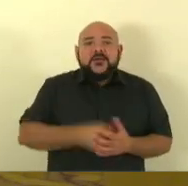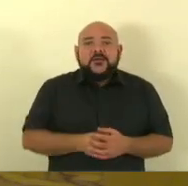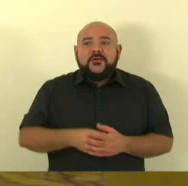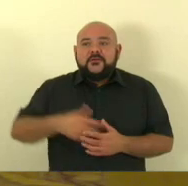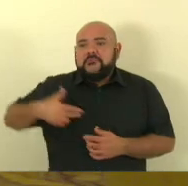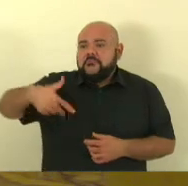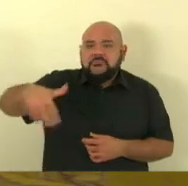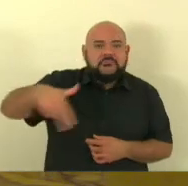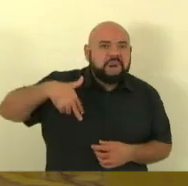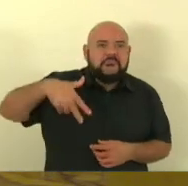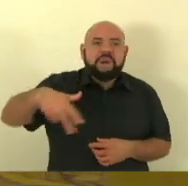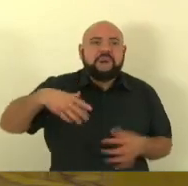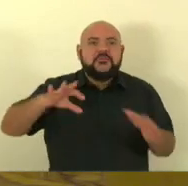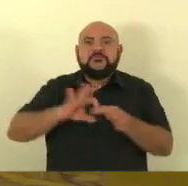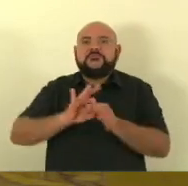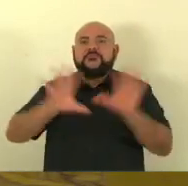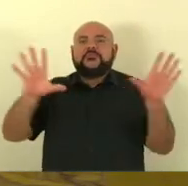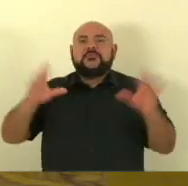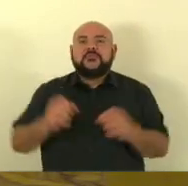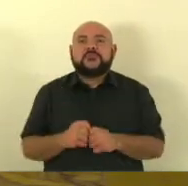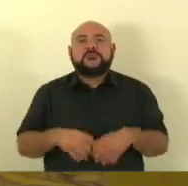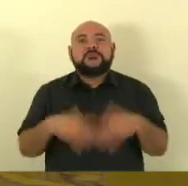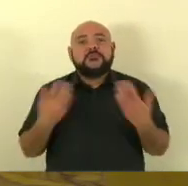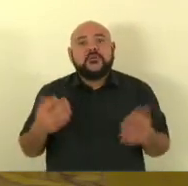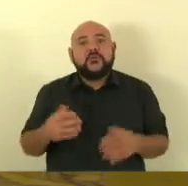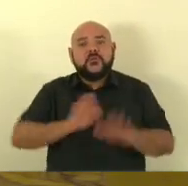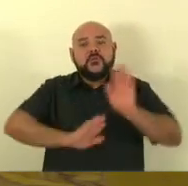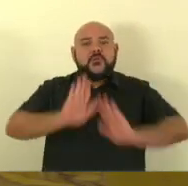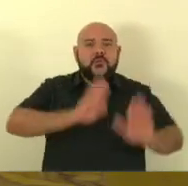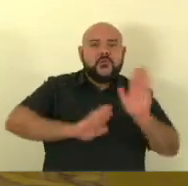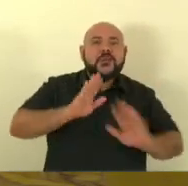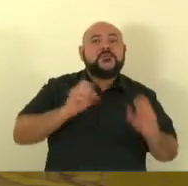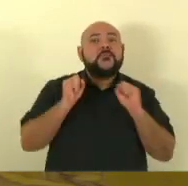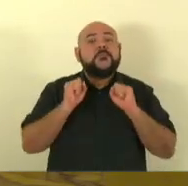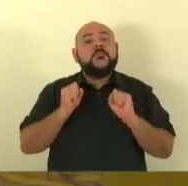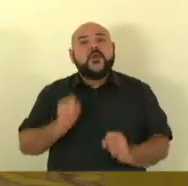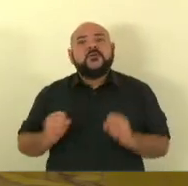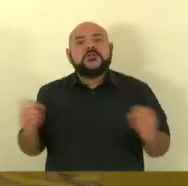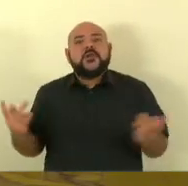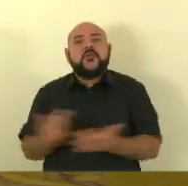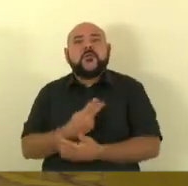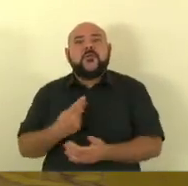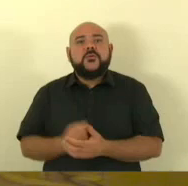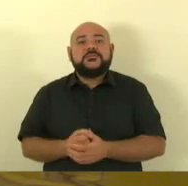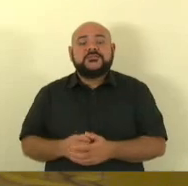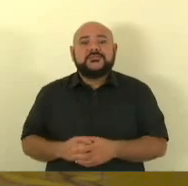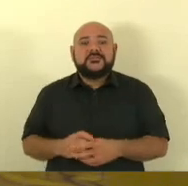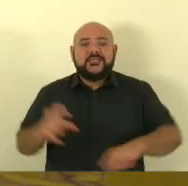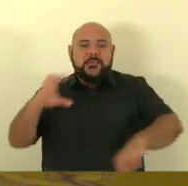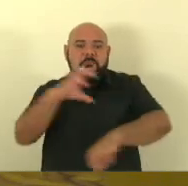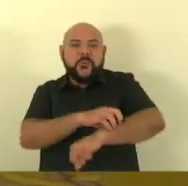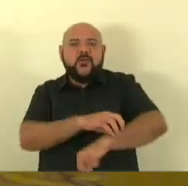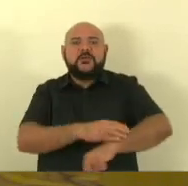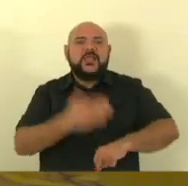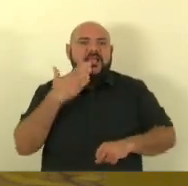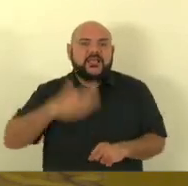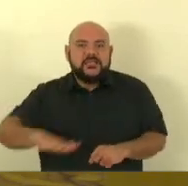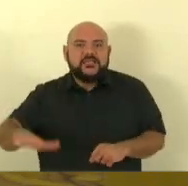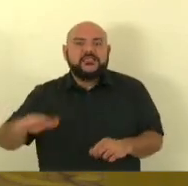podendo atacar crianças podendo atacar animais e precisam ser punidos